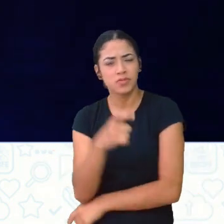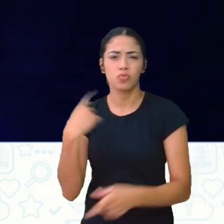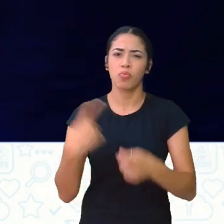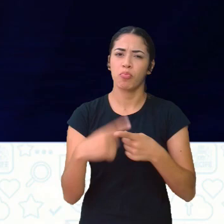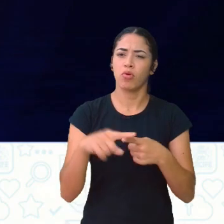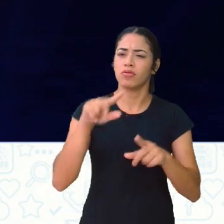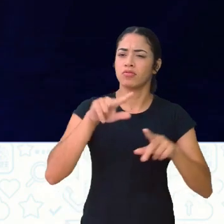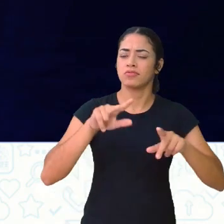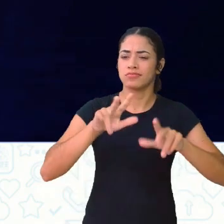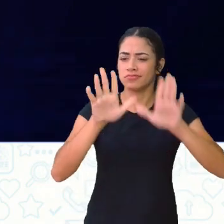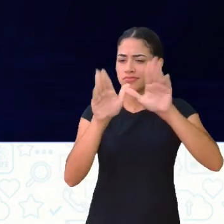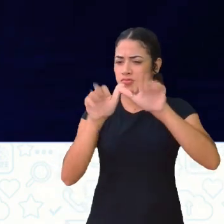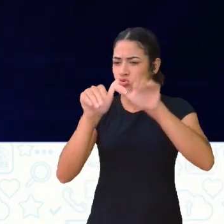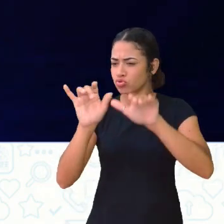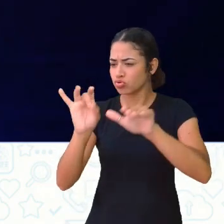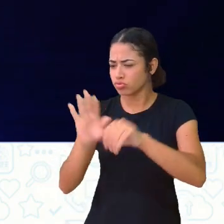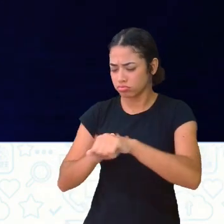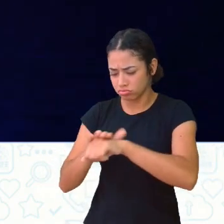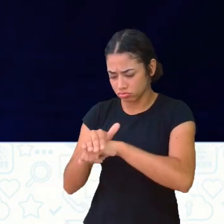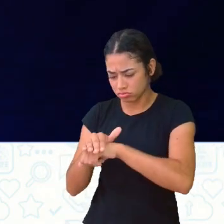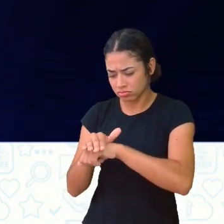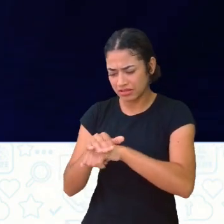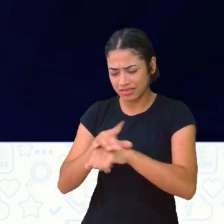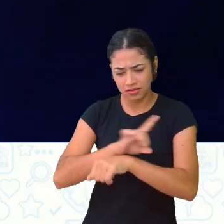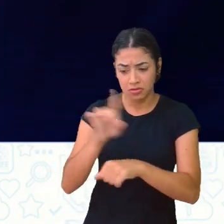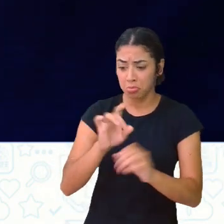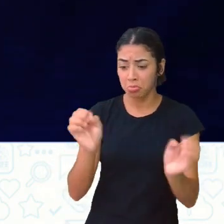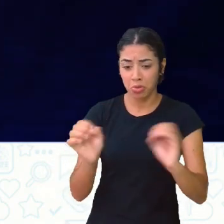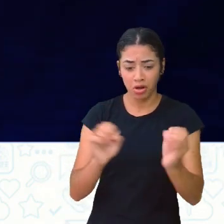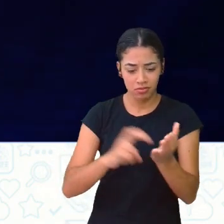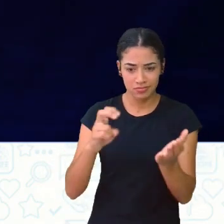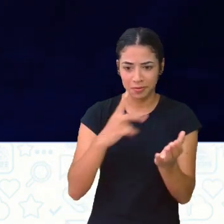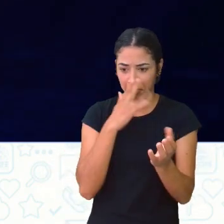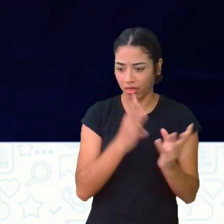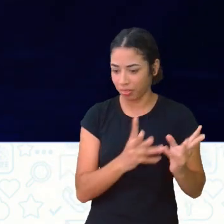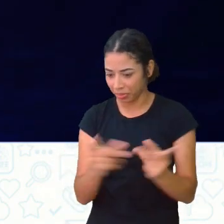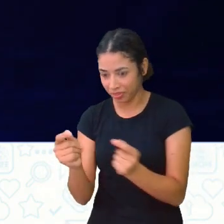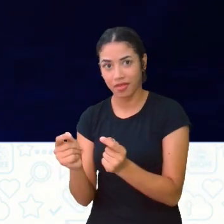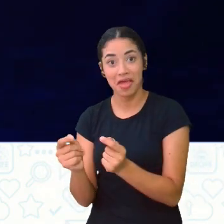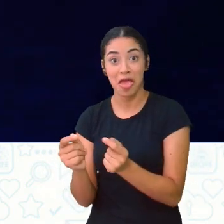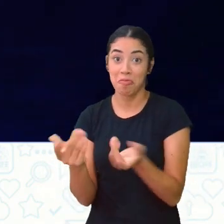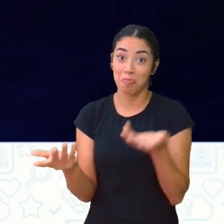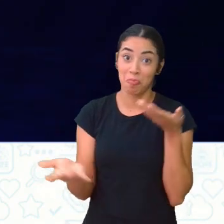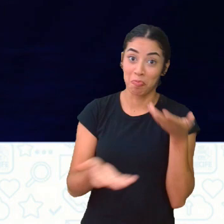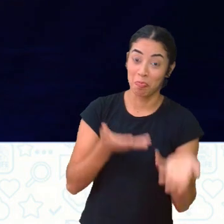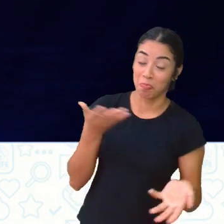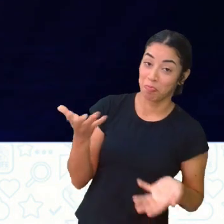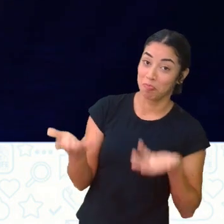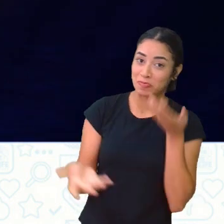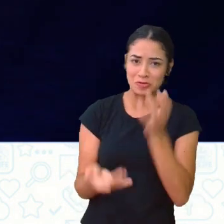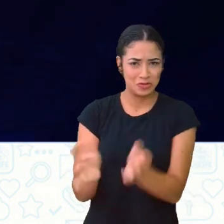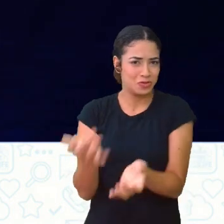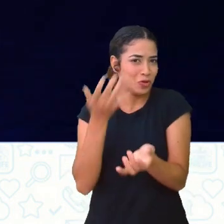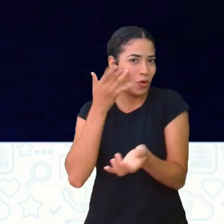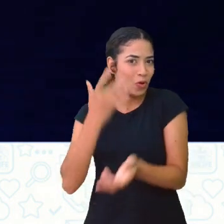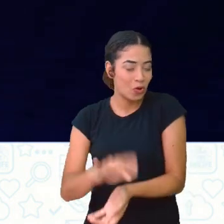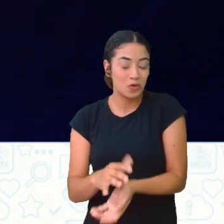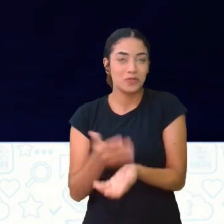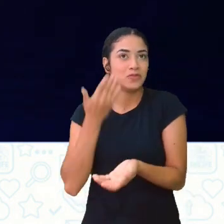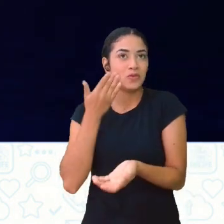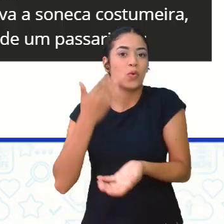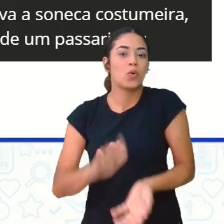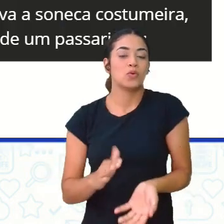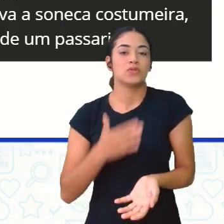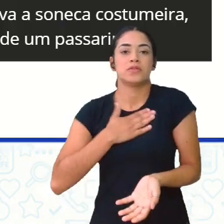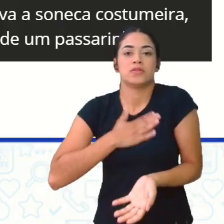que ele só voa de noite. Oxi, por que o morcego não voa de dia? Será que ele derrete em contato com o sol? Será que ele não gosta da luz? O que será que